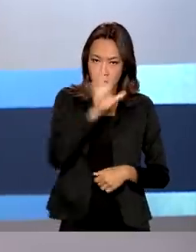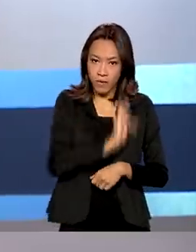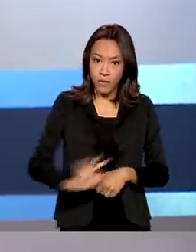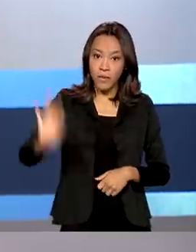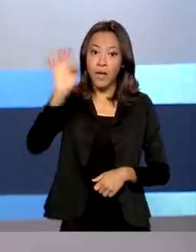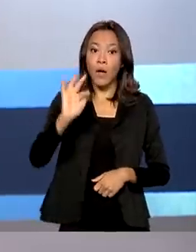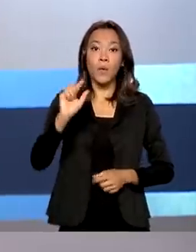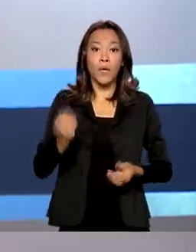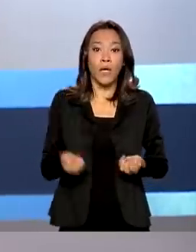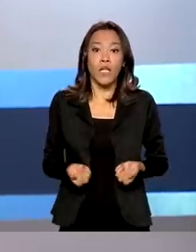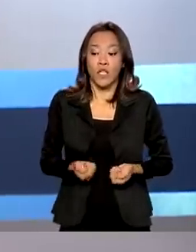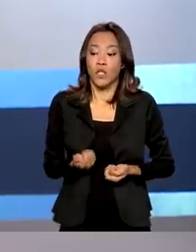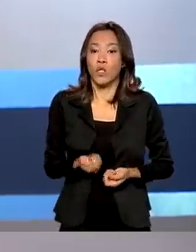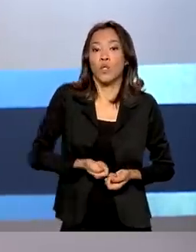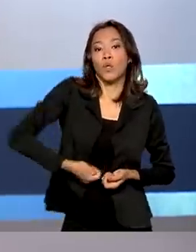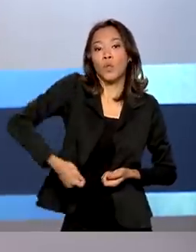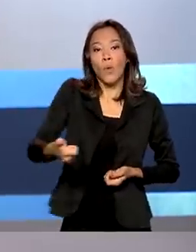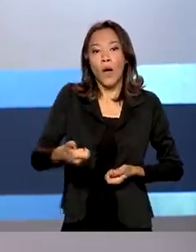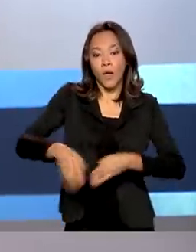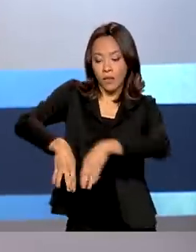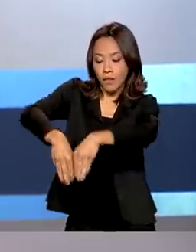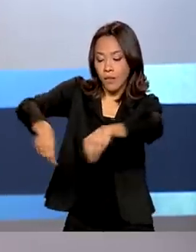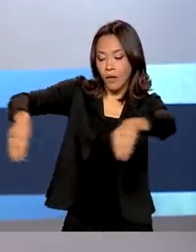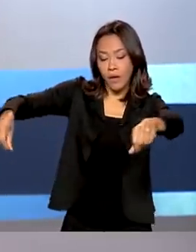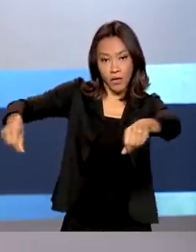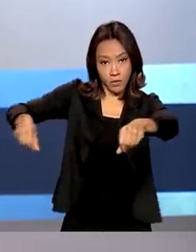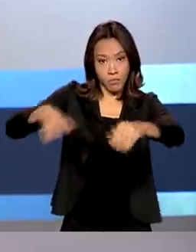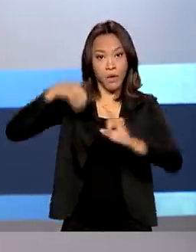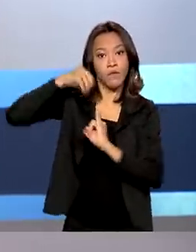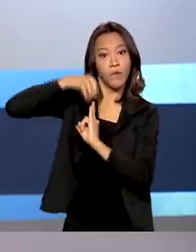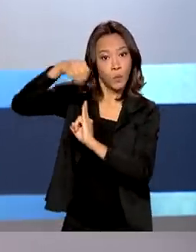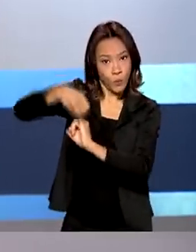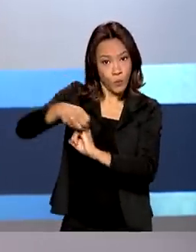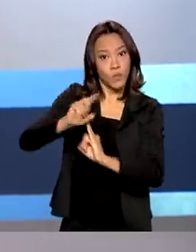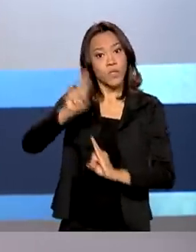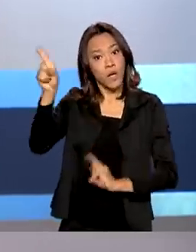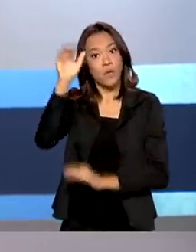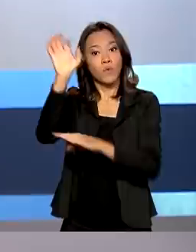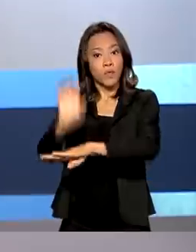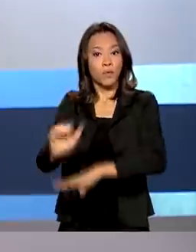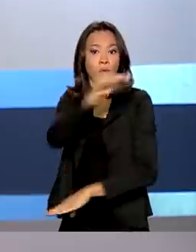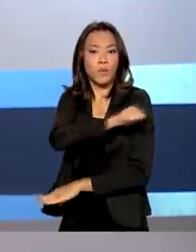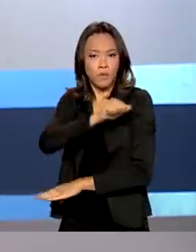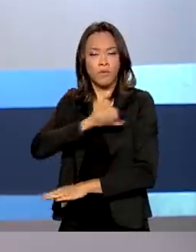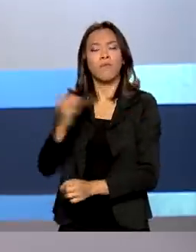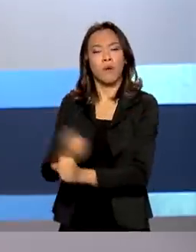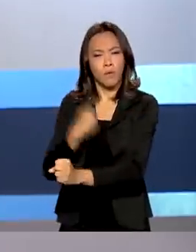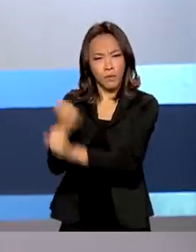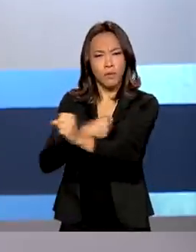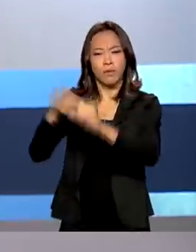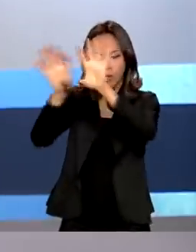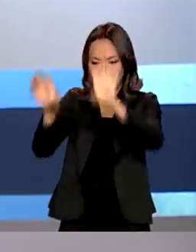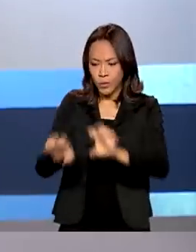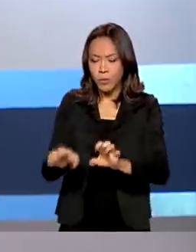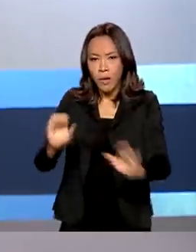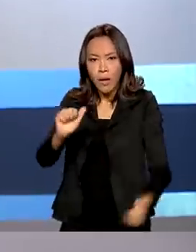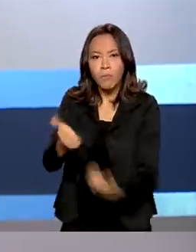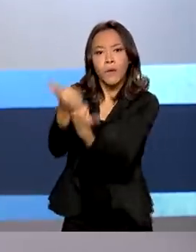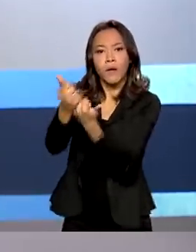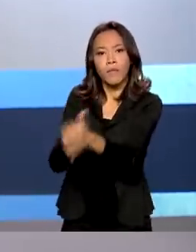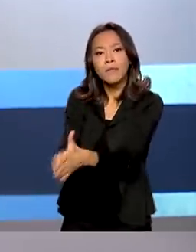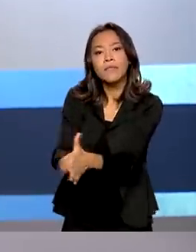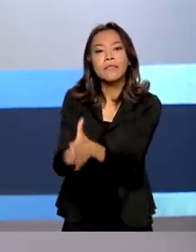de um terreno da União para a Fiocruz, no Rio de Janeiro. No local vão ser construídas estruturas para apoiar a pesquisa da